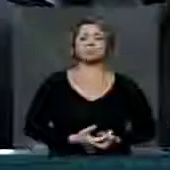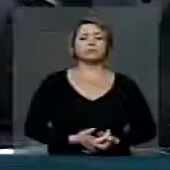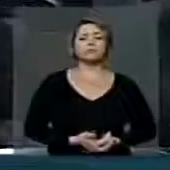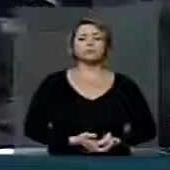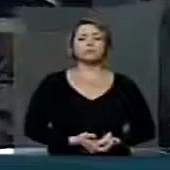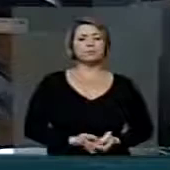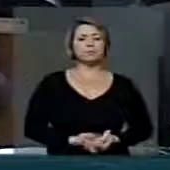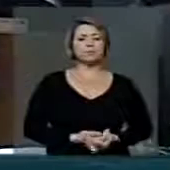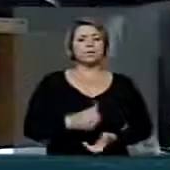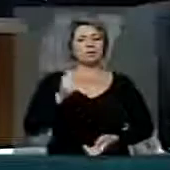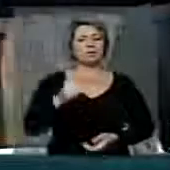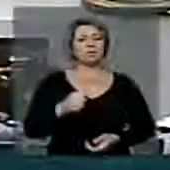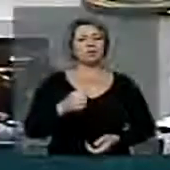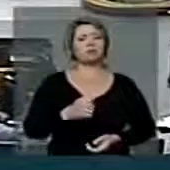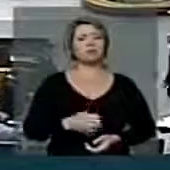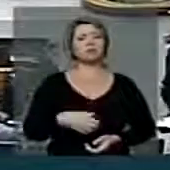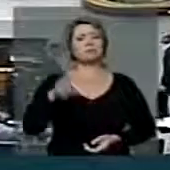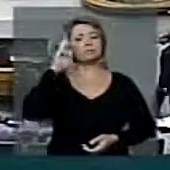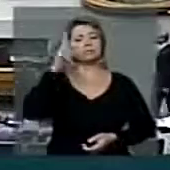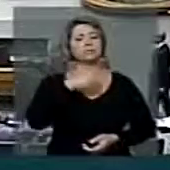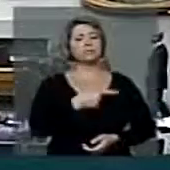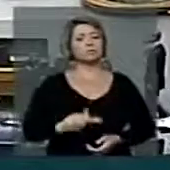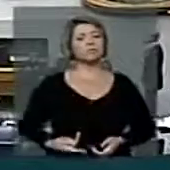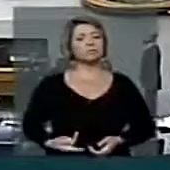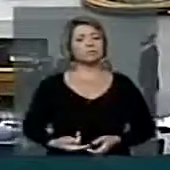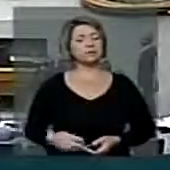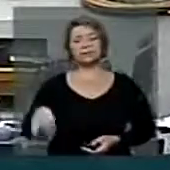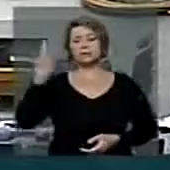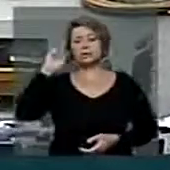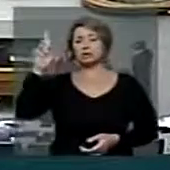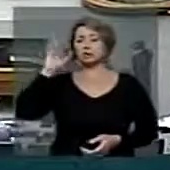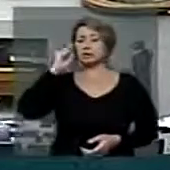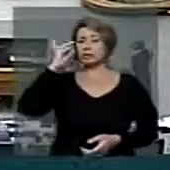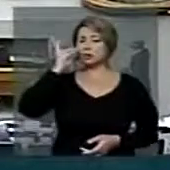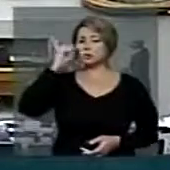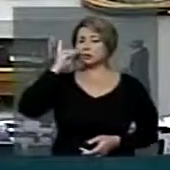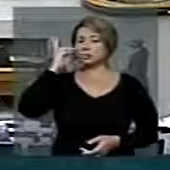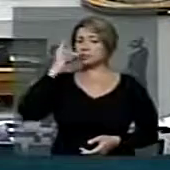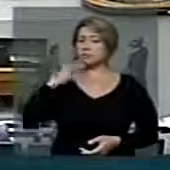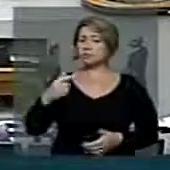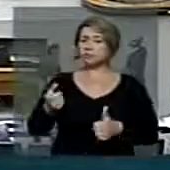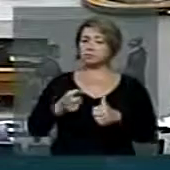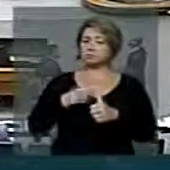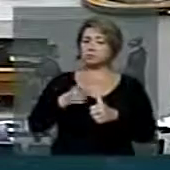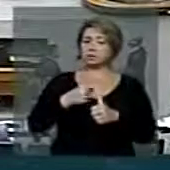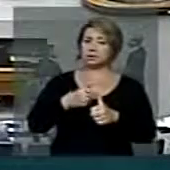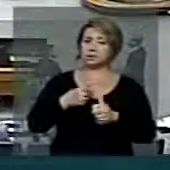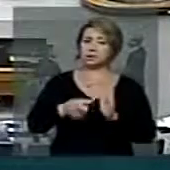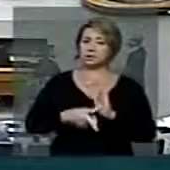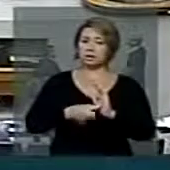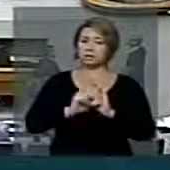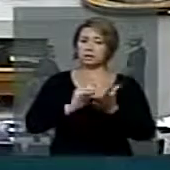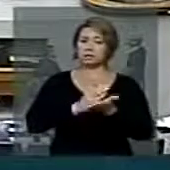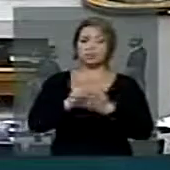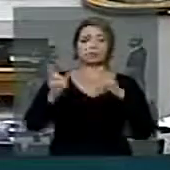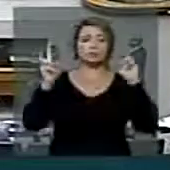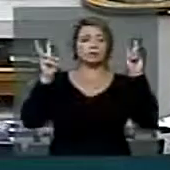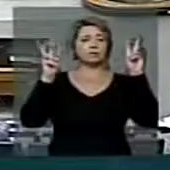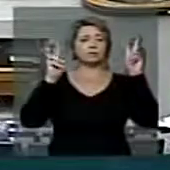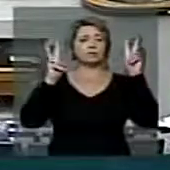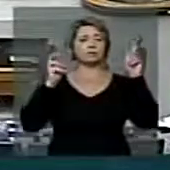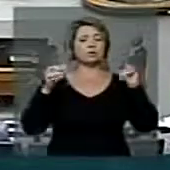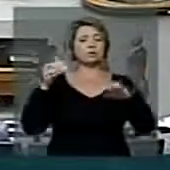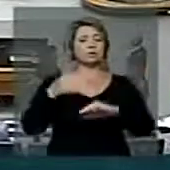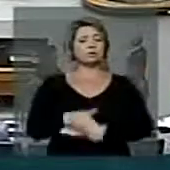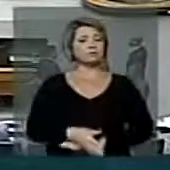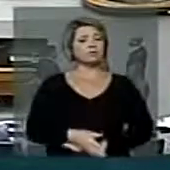Deputado André Moura. Senhor Presidente, senhoras e senhores deputados. Primeiro Presidente, antes de tratar do assunto que me traz à tribuna,